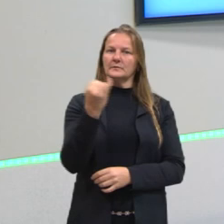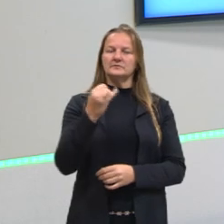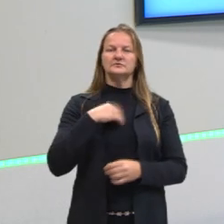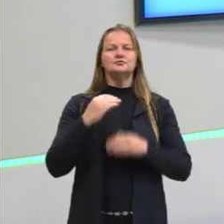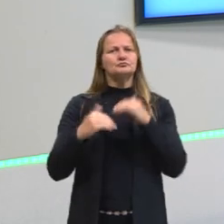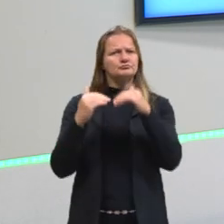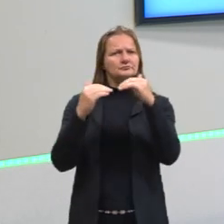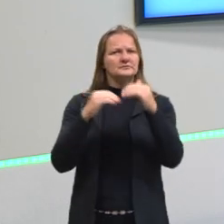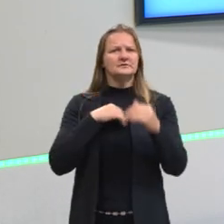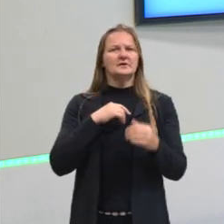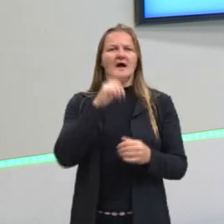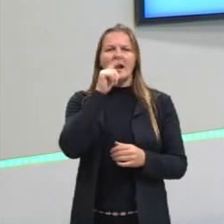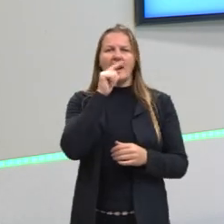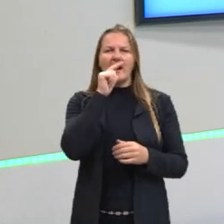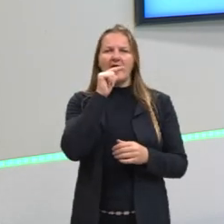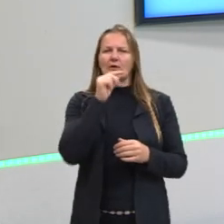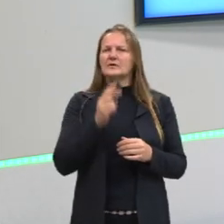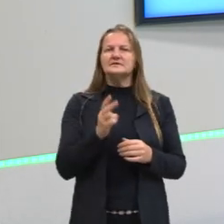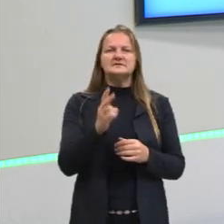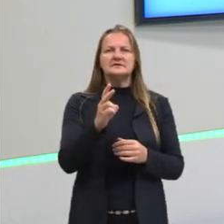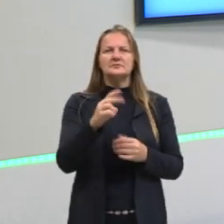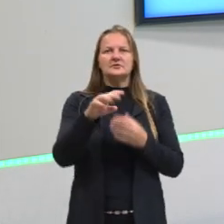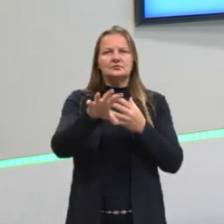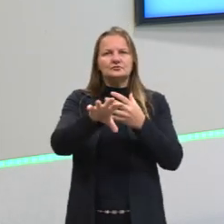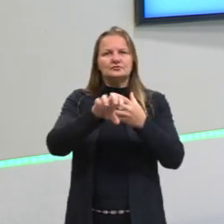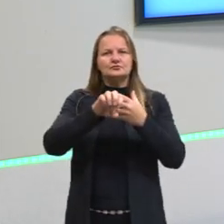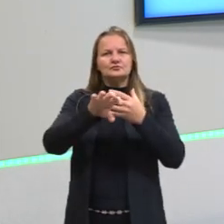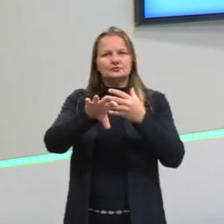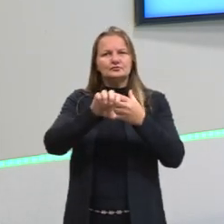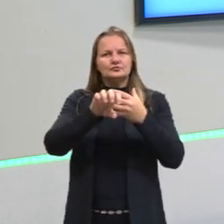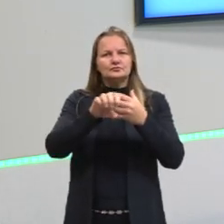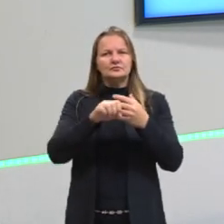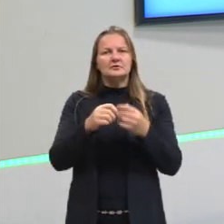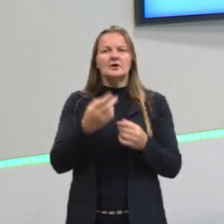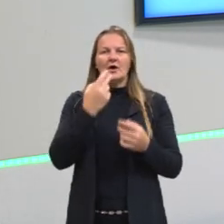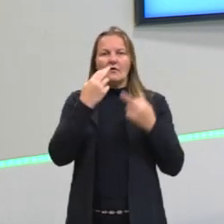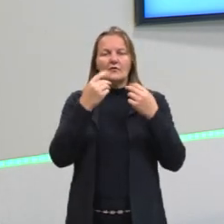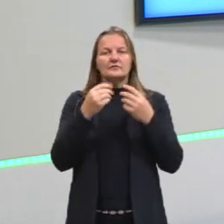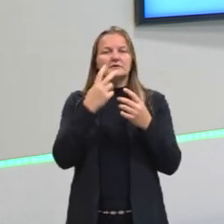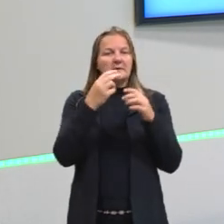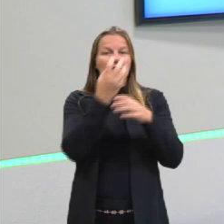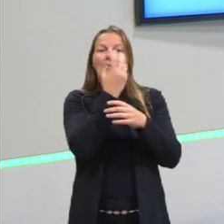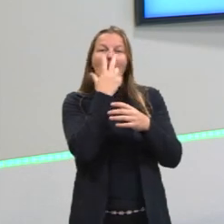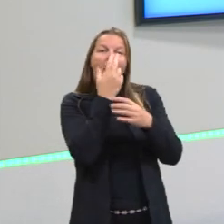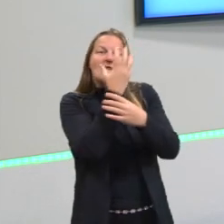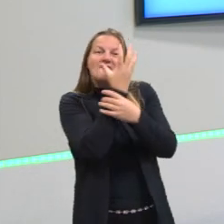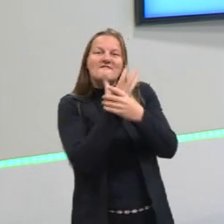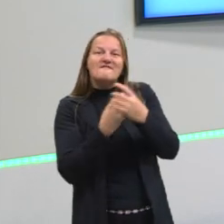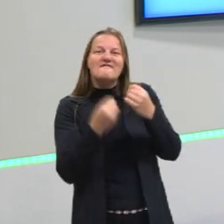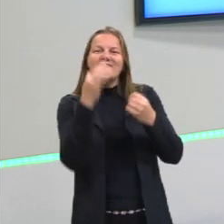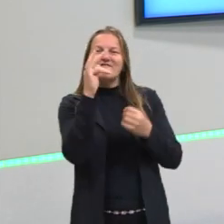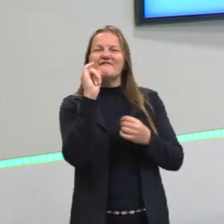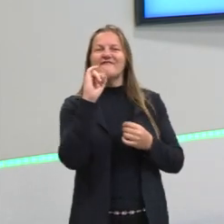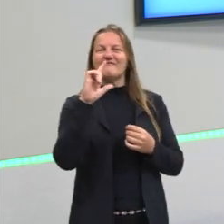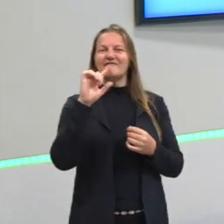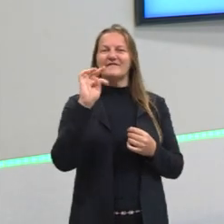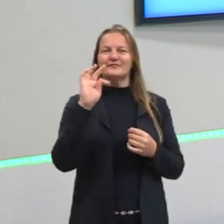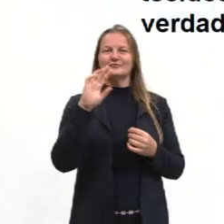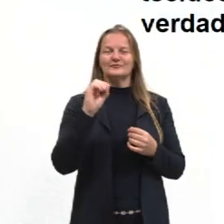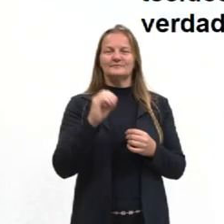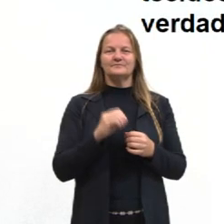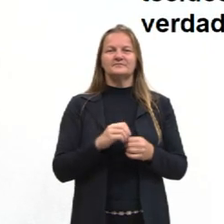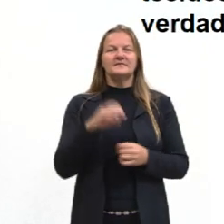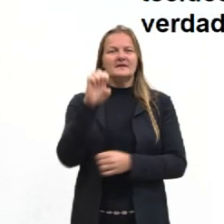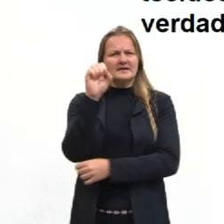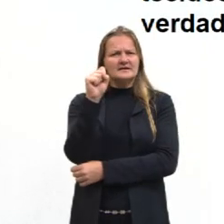vai filtrar a água, a esponja vai estar se alimentando e no mesmo tempo filtrando a água. As esponjas,